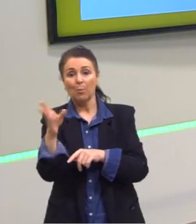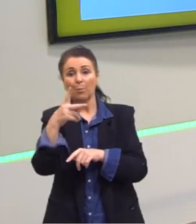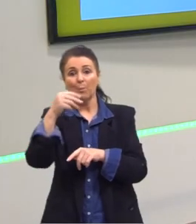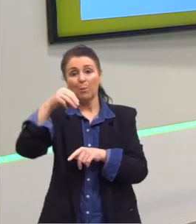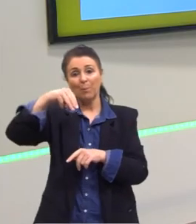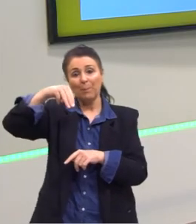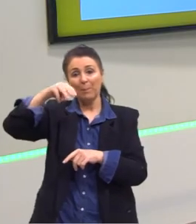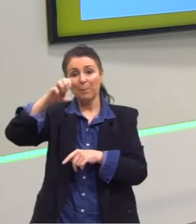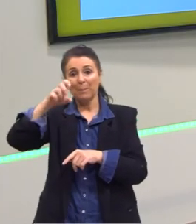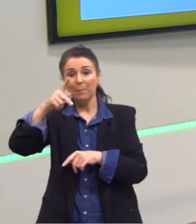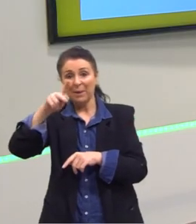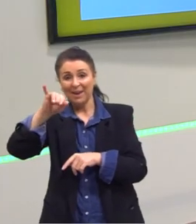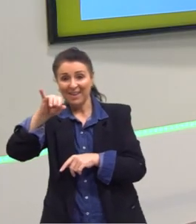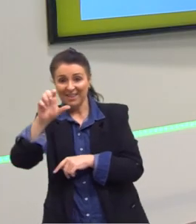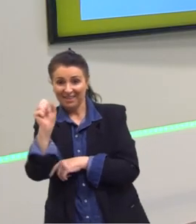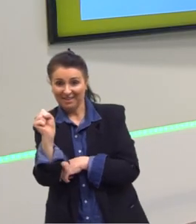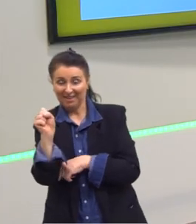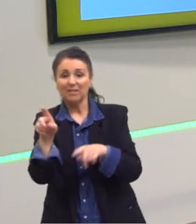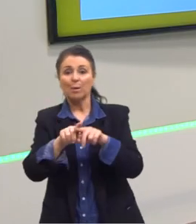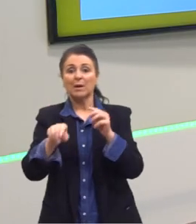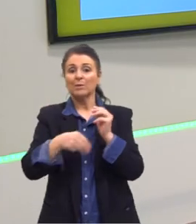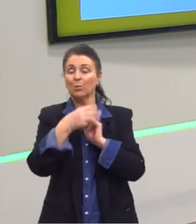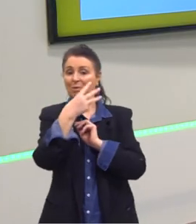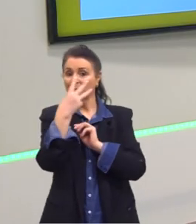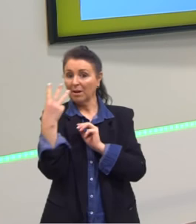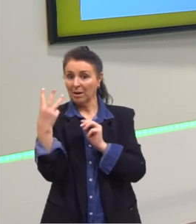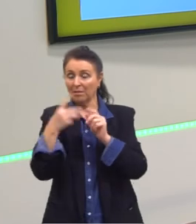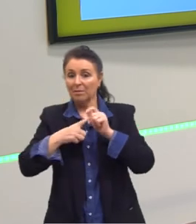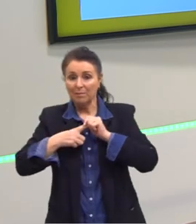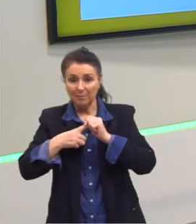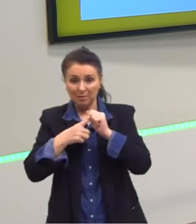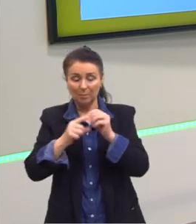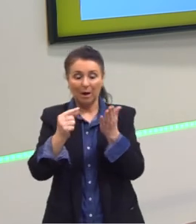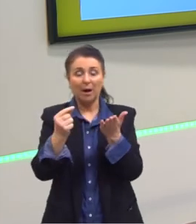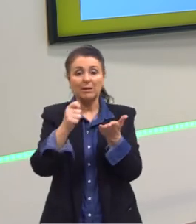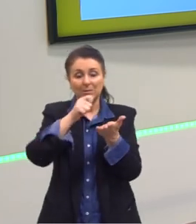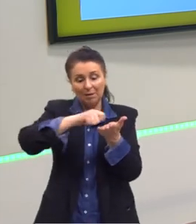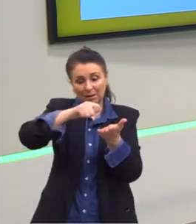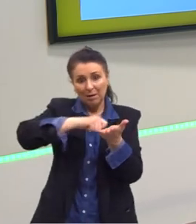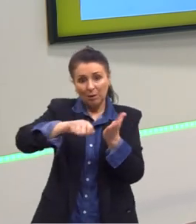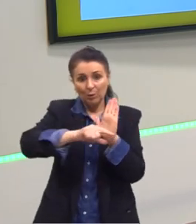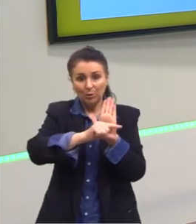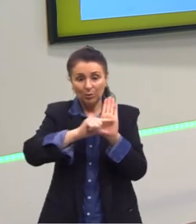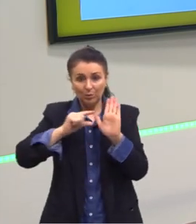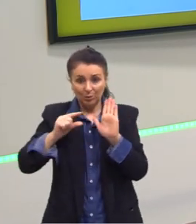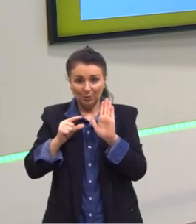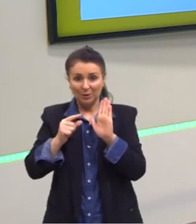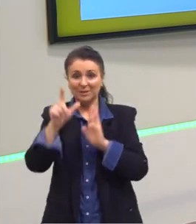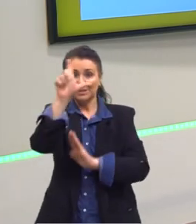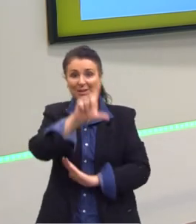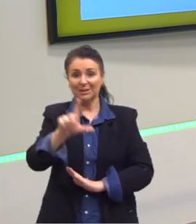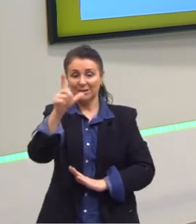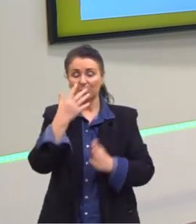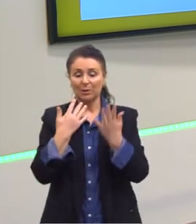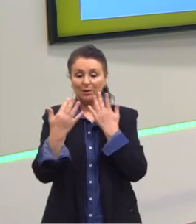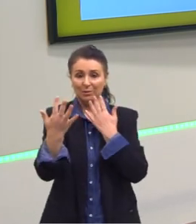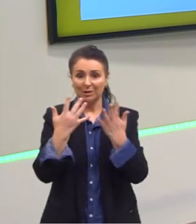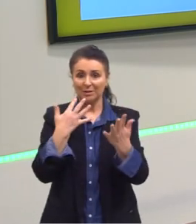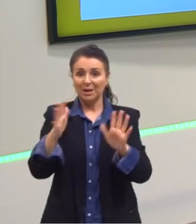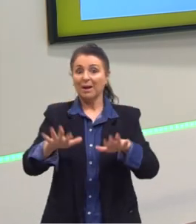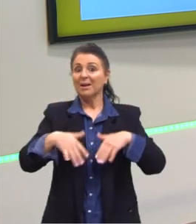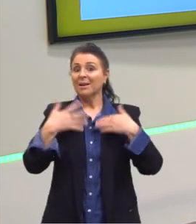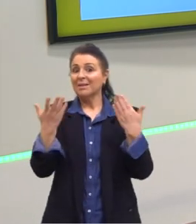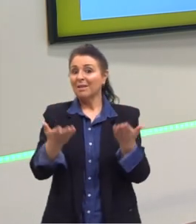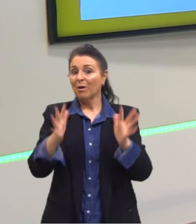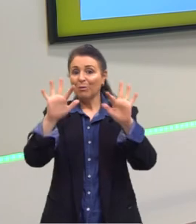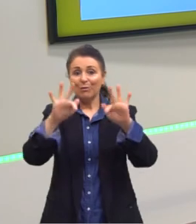vocês queiram estudar um pouquinho mais a fundo a literatura naturalista. Certo, pessoal? Então, por